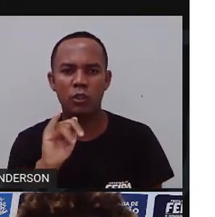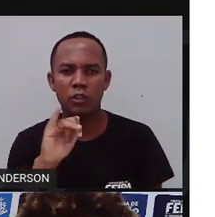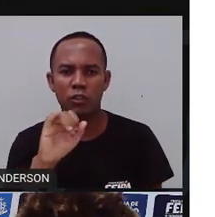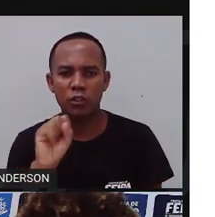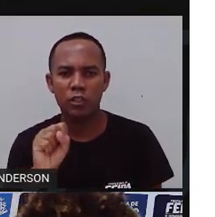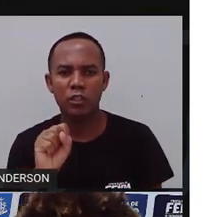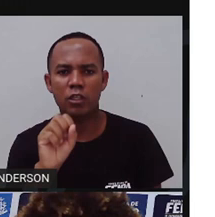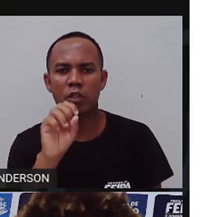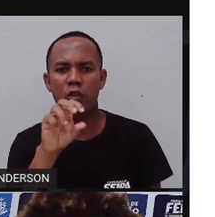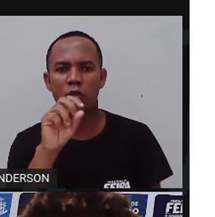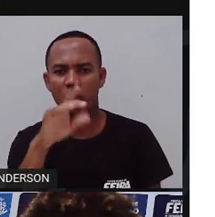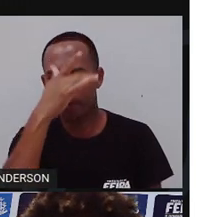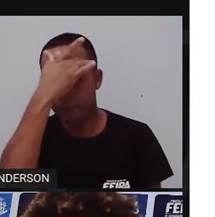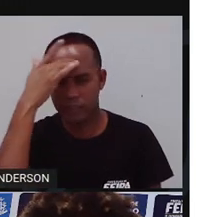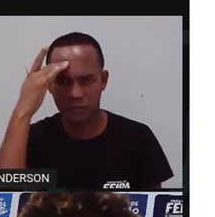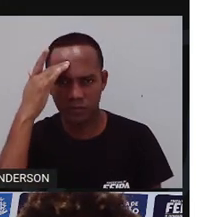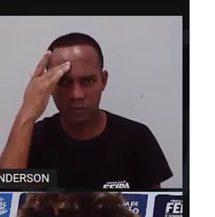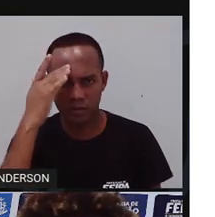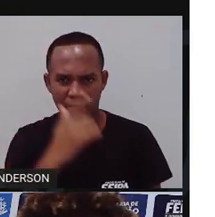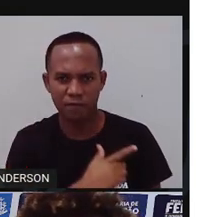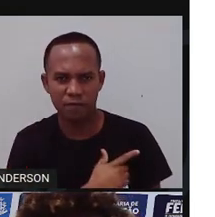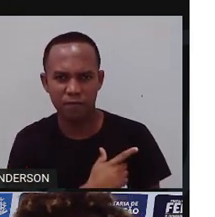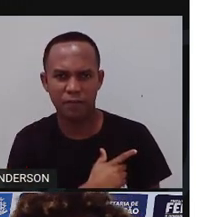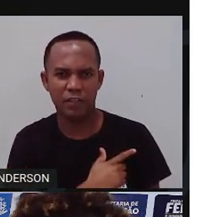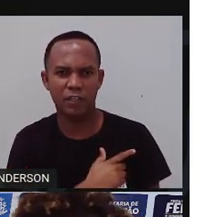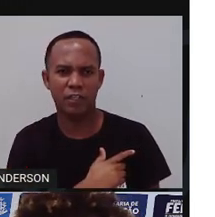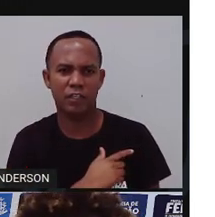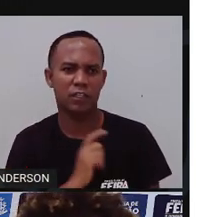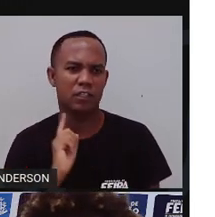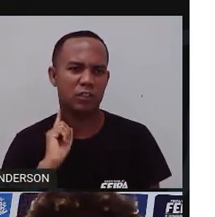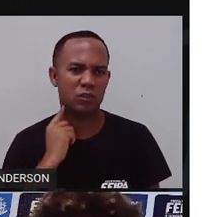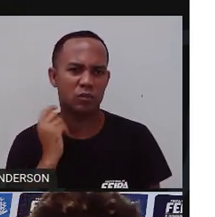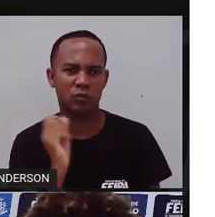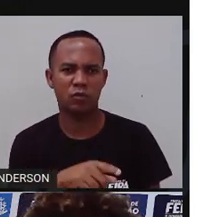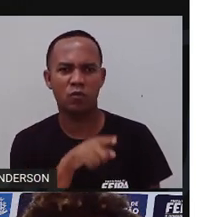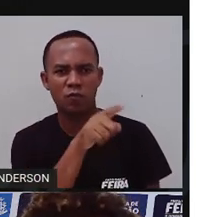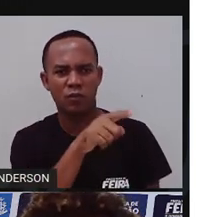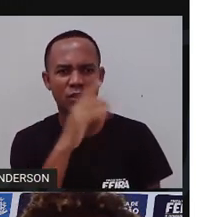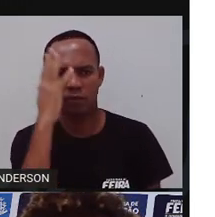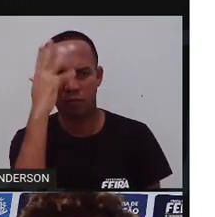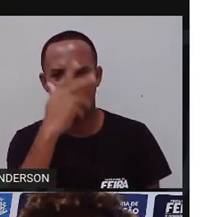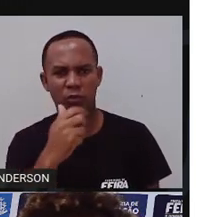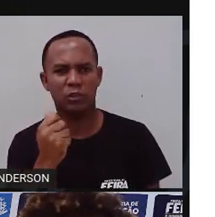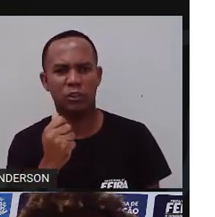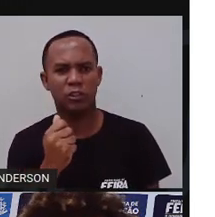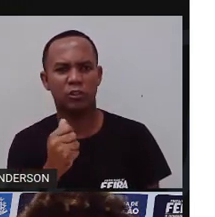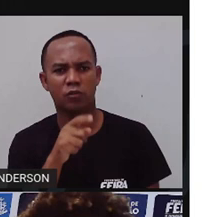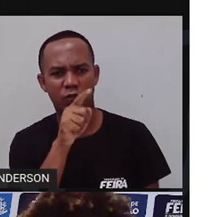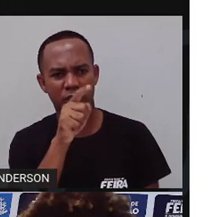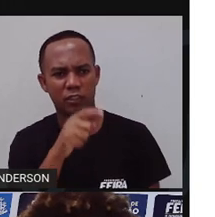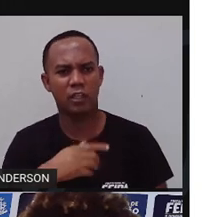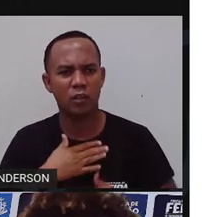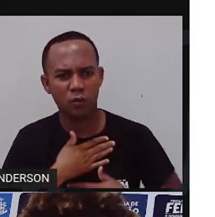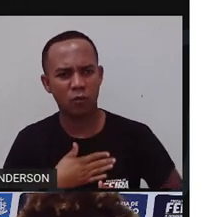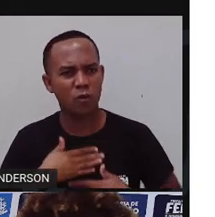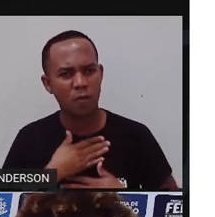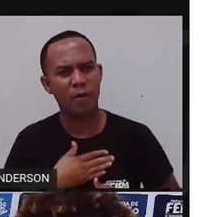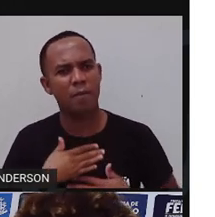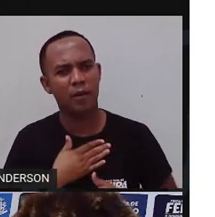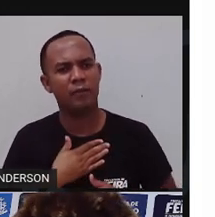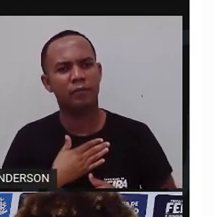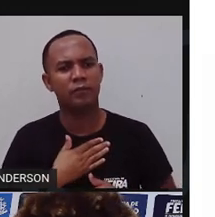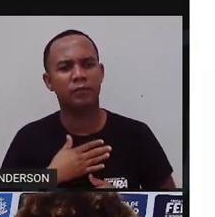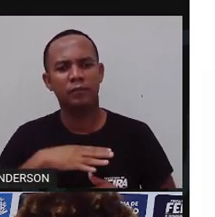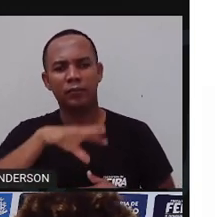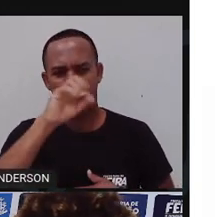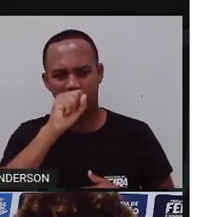lixo na rua. Você é tão bonito. Tome banho, fique cheiroso e todo mundo vai querer ficar perto de